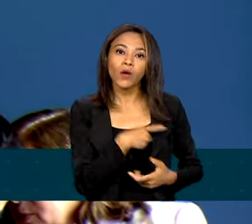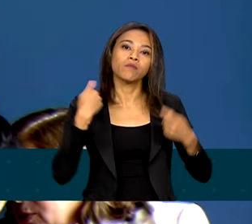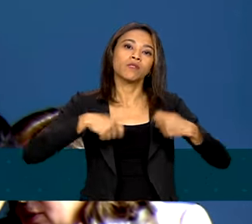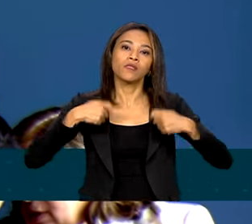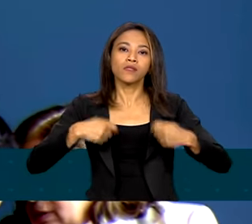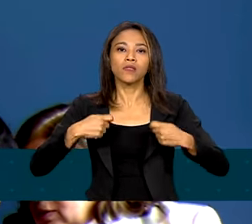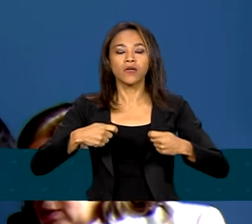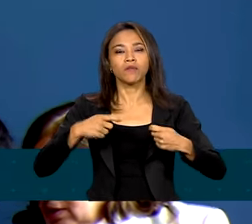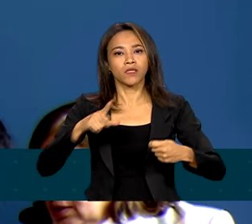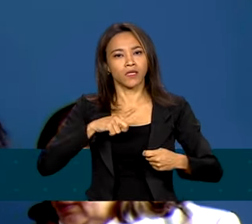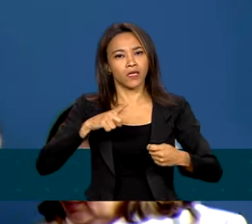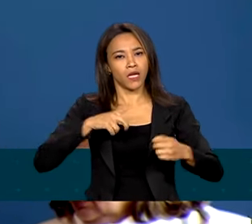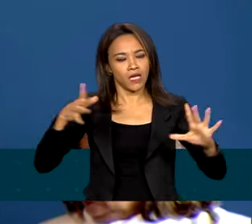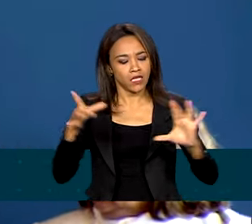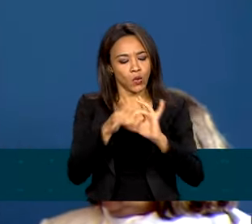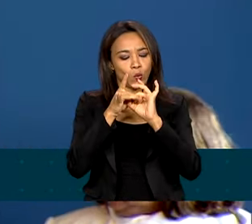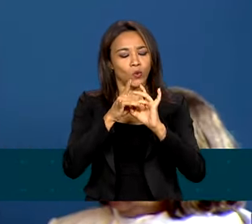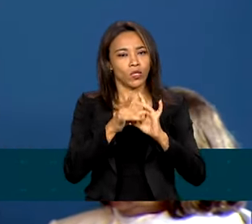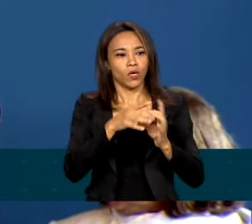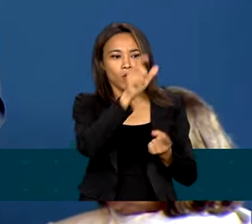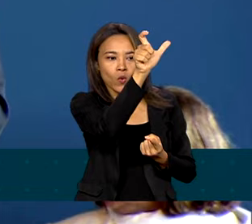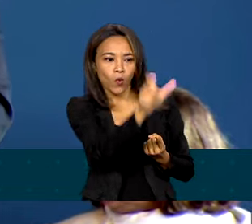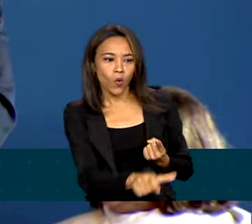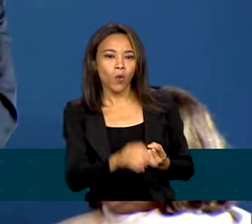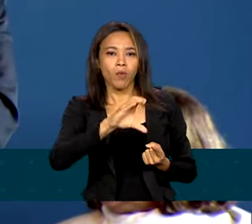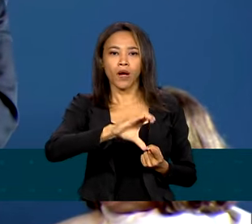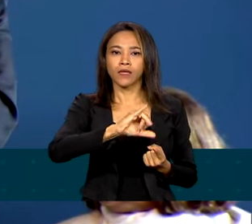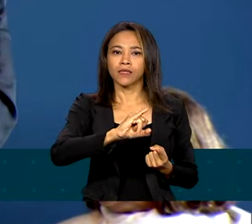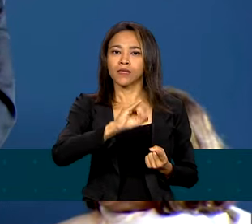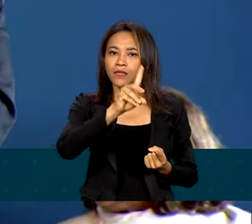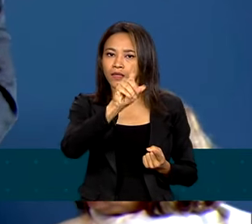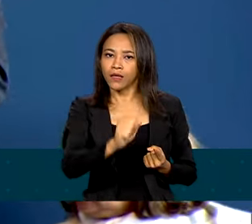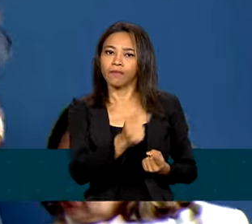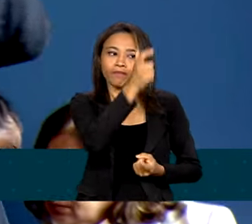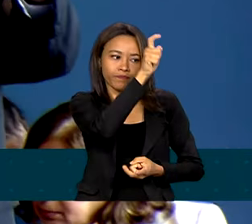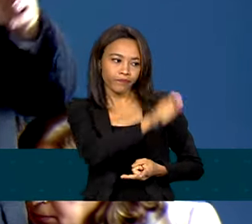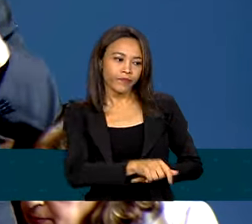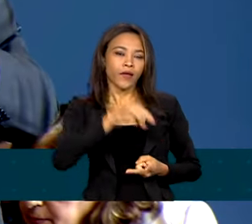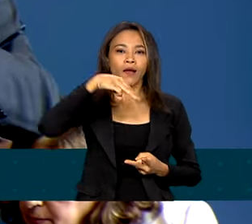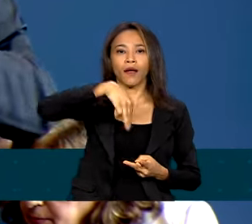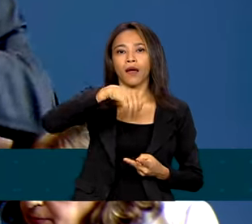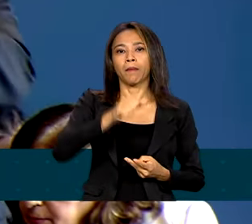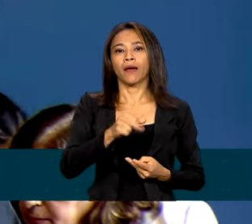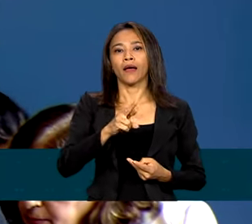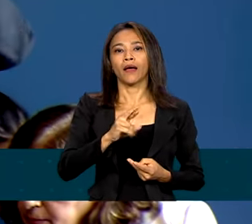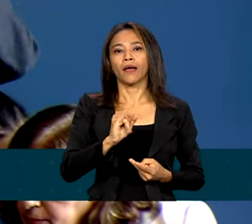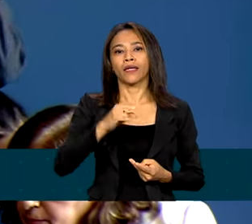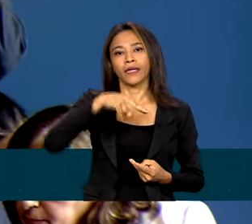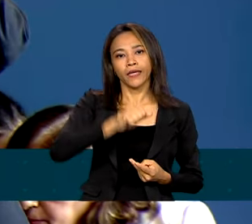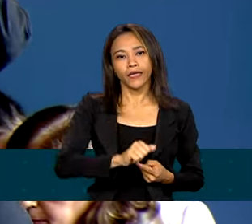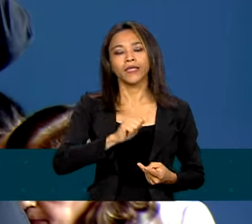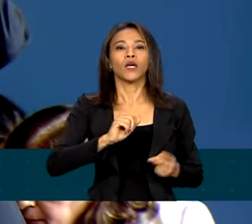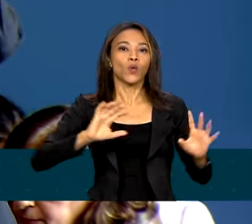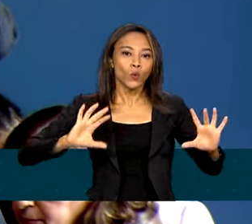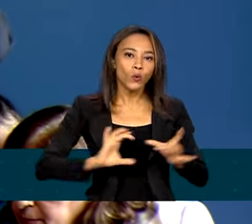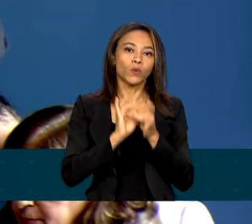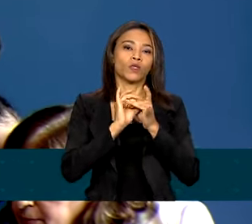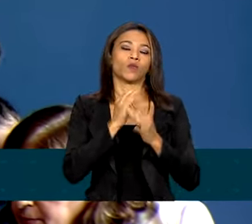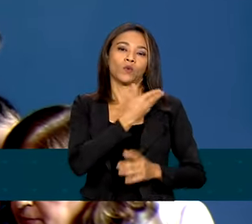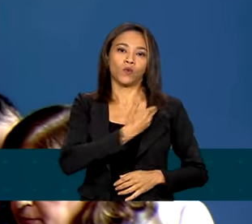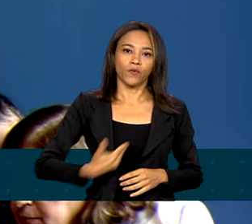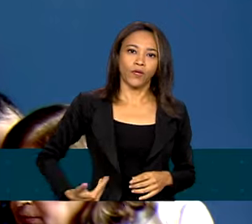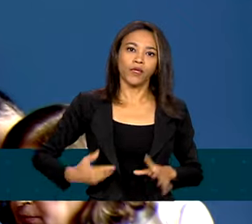que tanto a Sida quanto a Marina aludiram. União no governo, união no Ministério da Justiça,